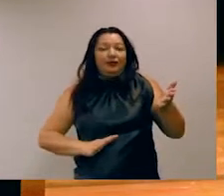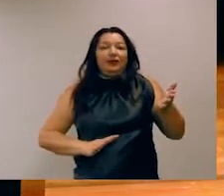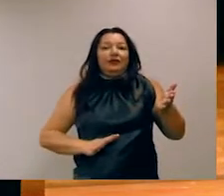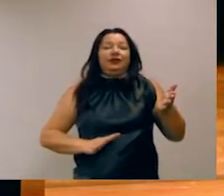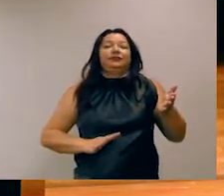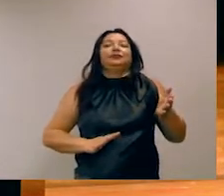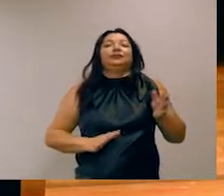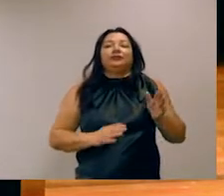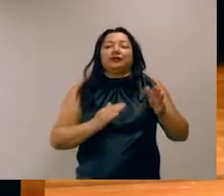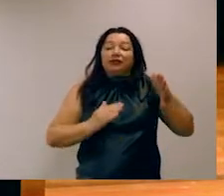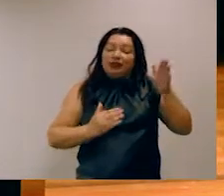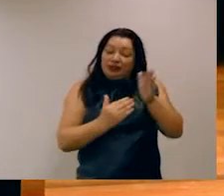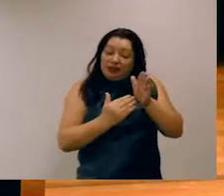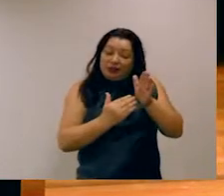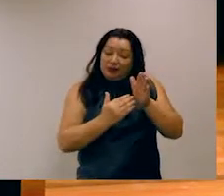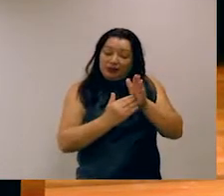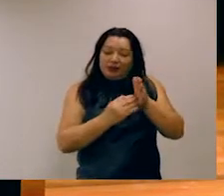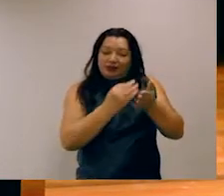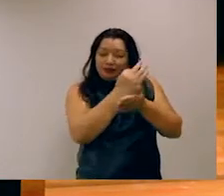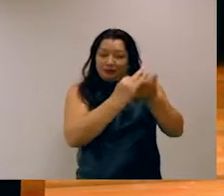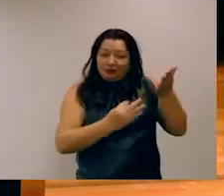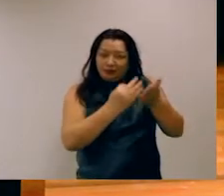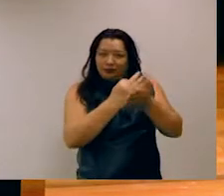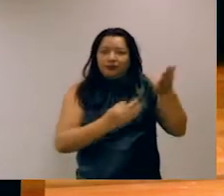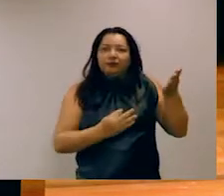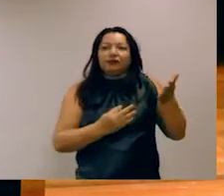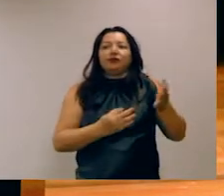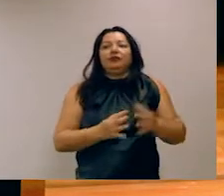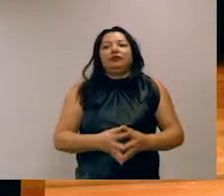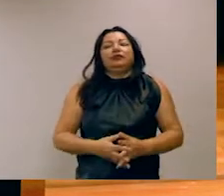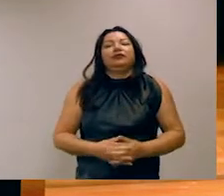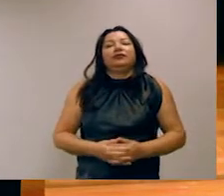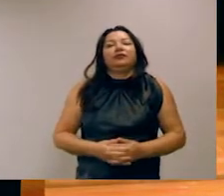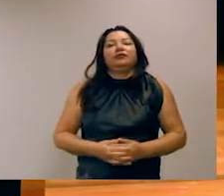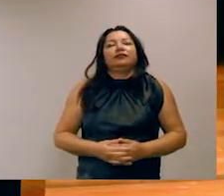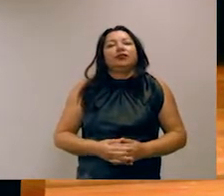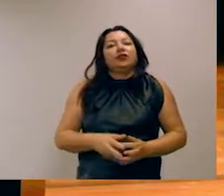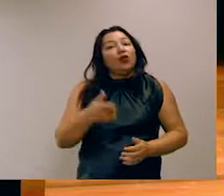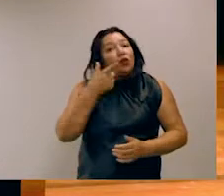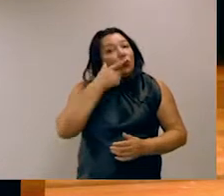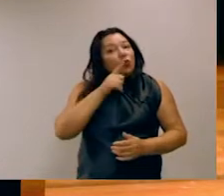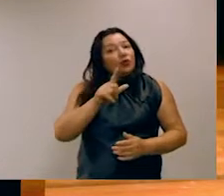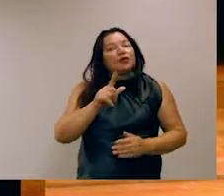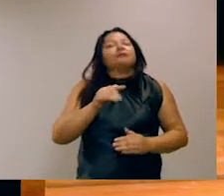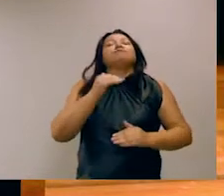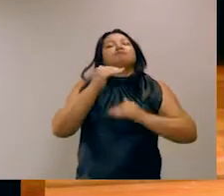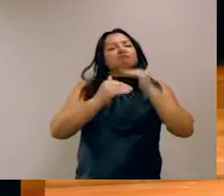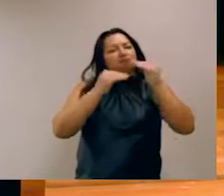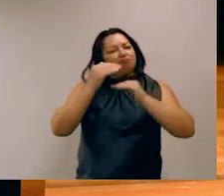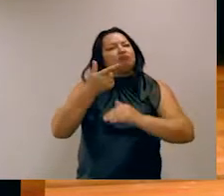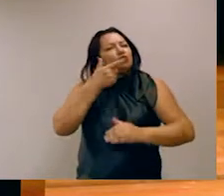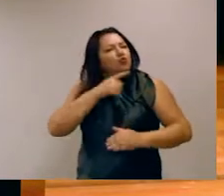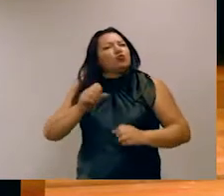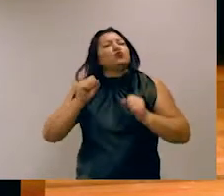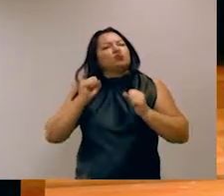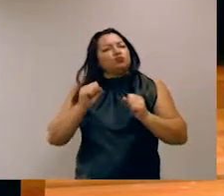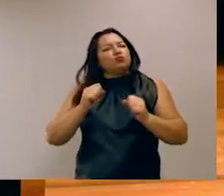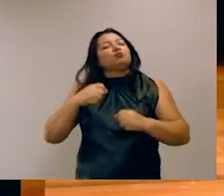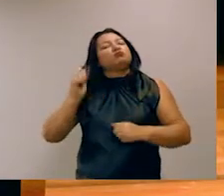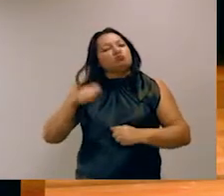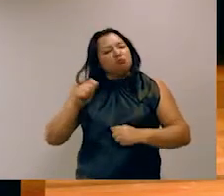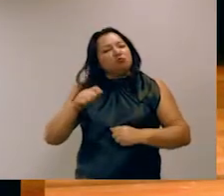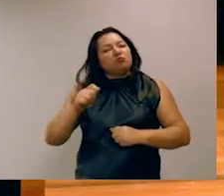limitado e, ainda assim, você vai conseguir ter um desempenho muito bom. Essa é a ideia de transferência de